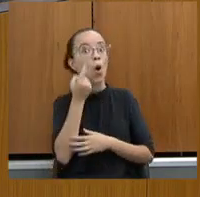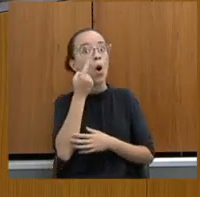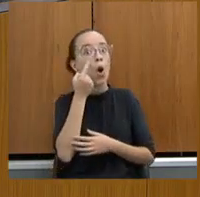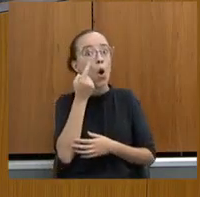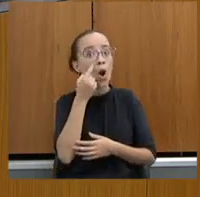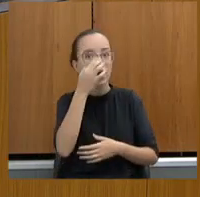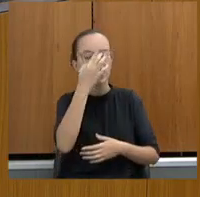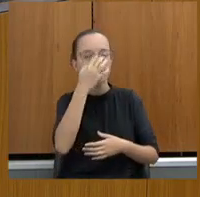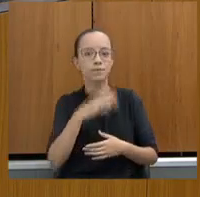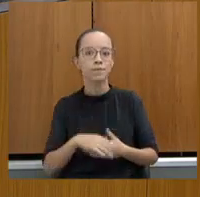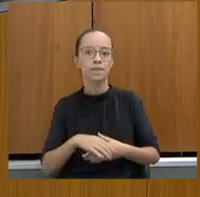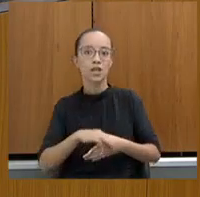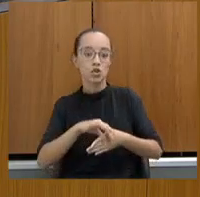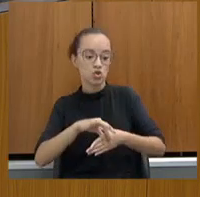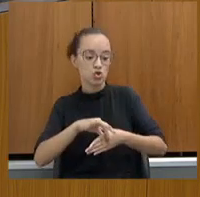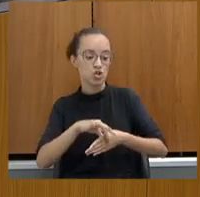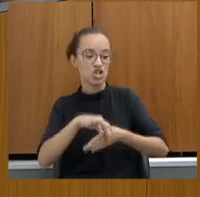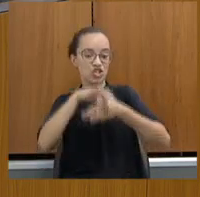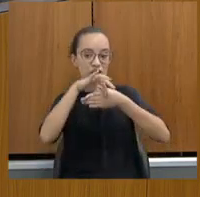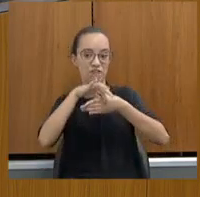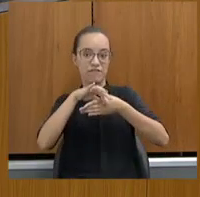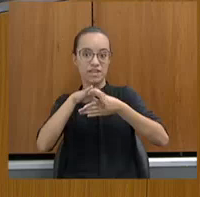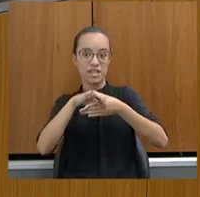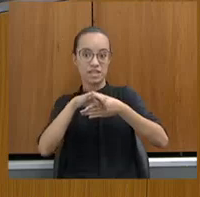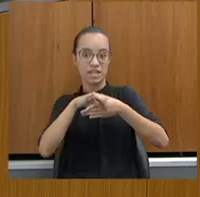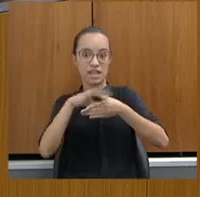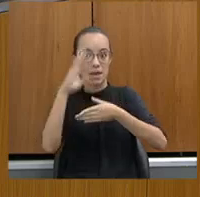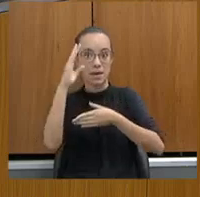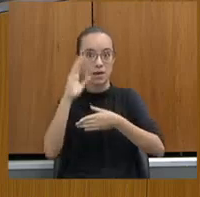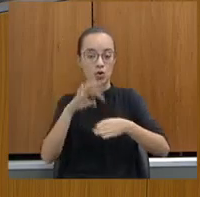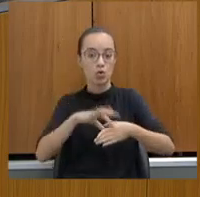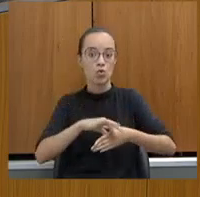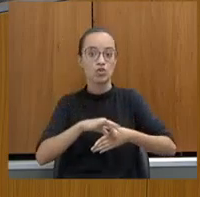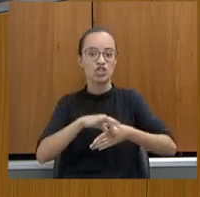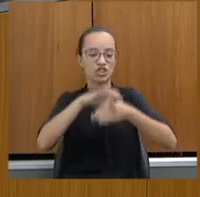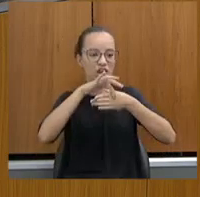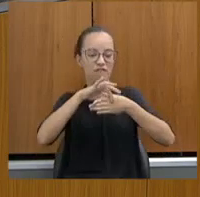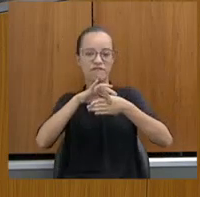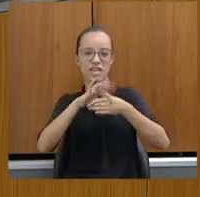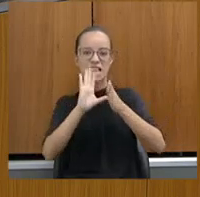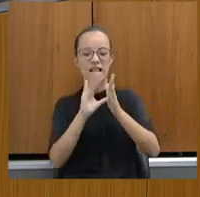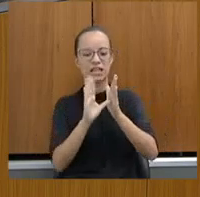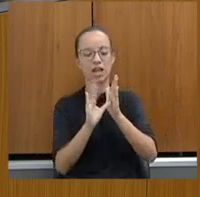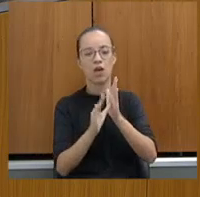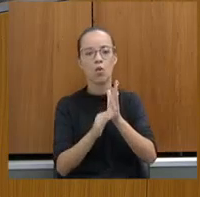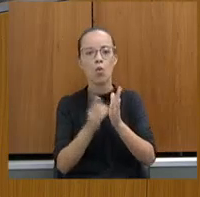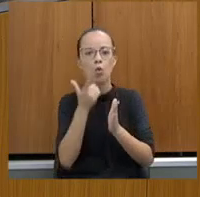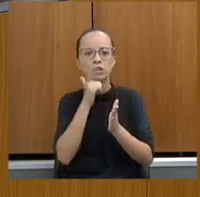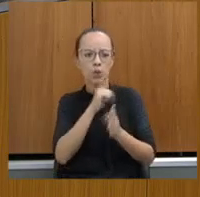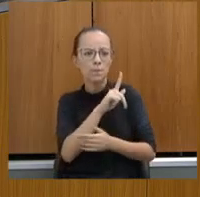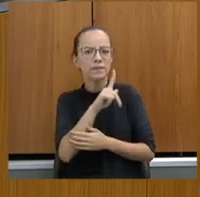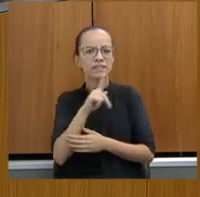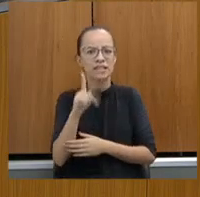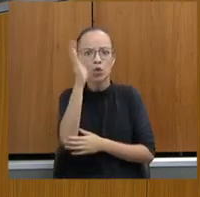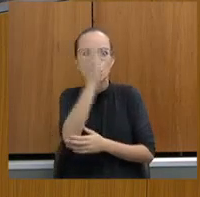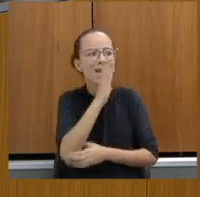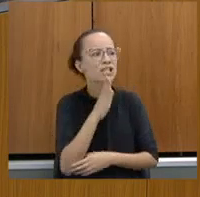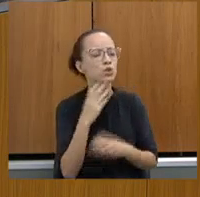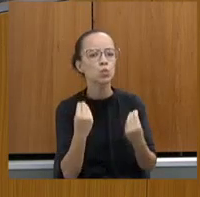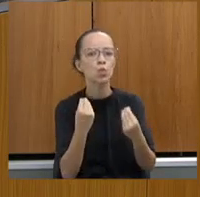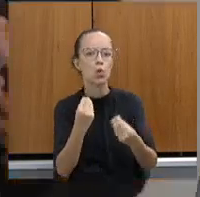da maior organização criminosa que assaltou o país, diplomado, presidente da República. O chefe da maior